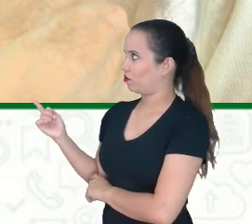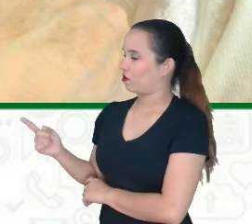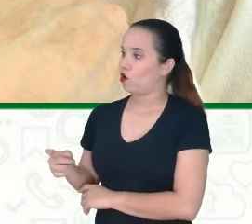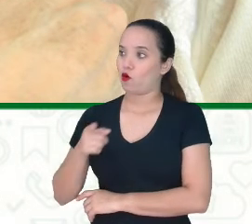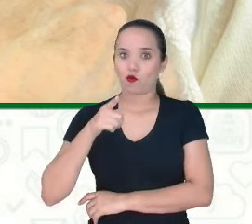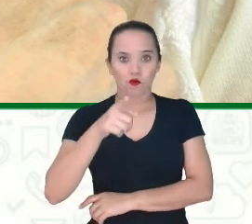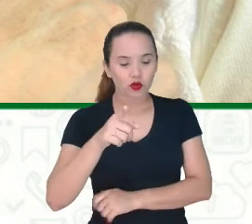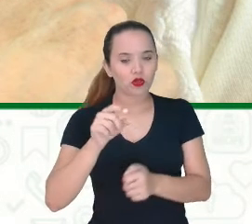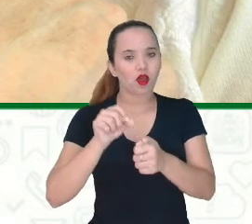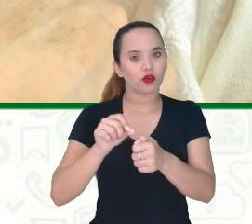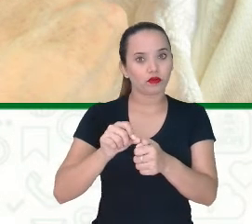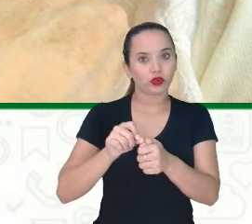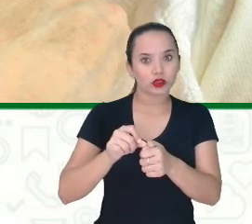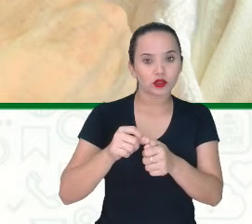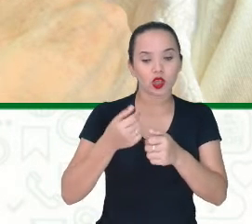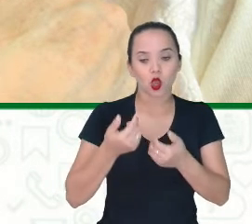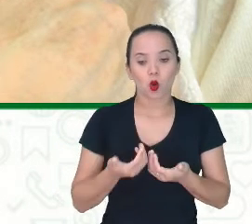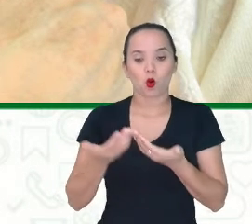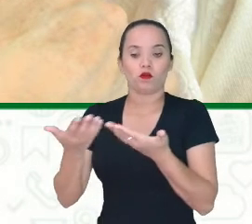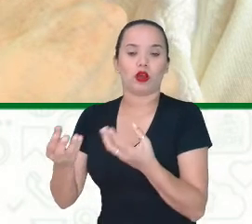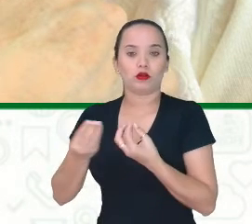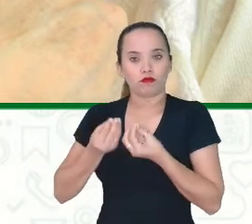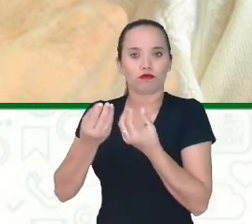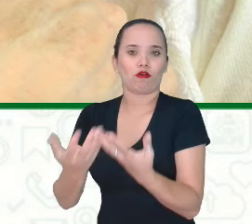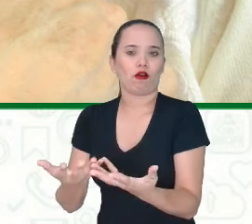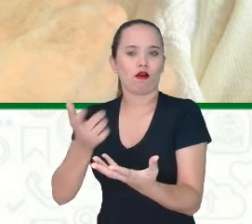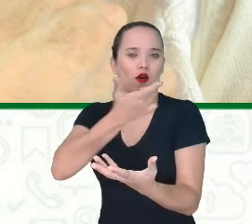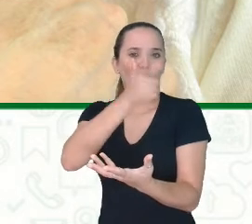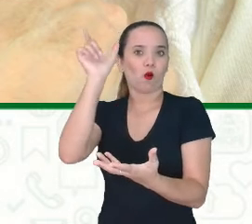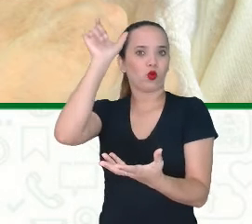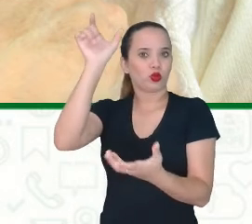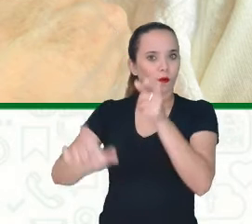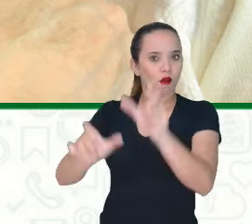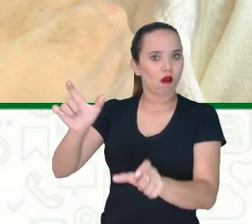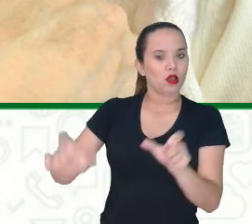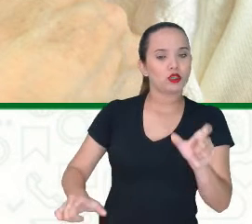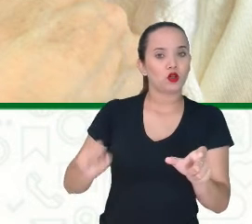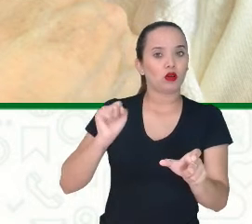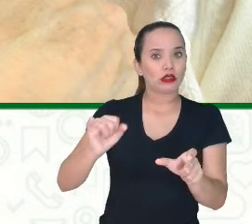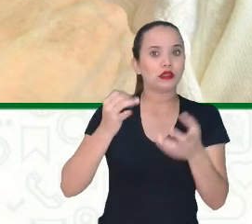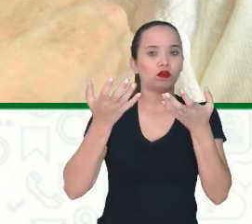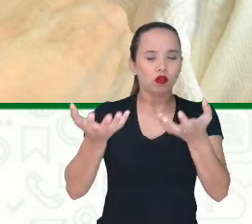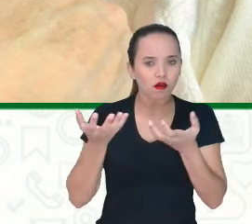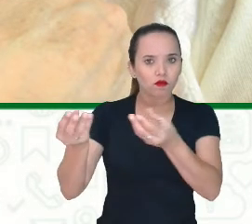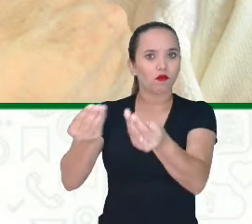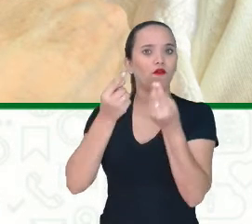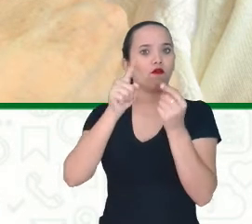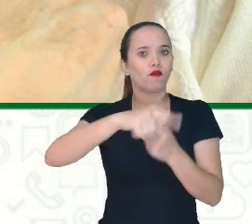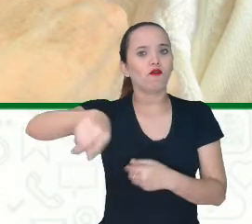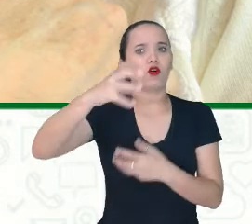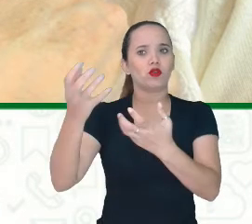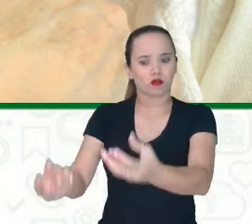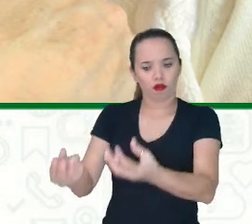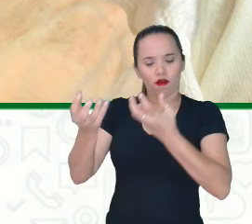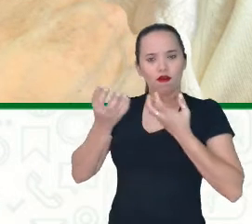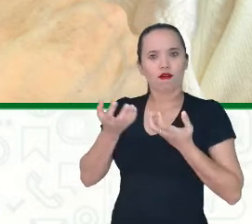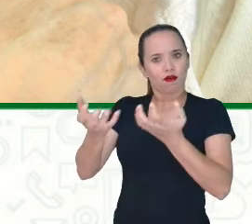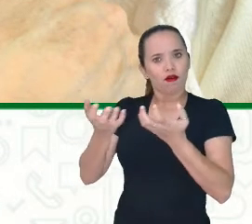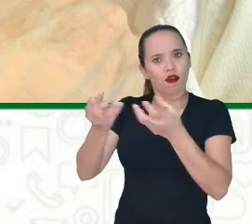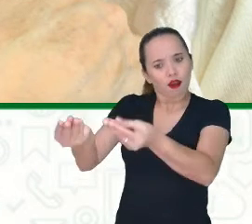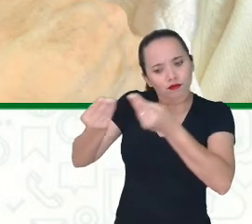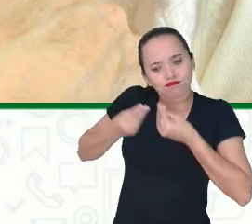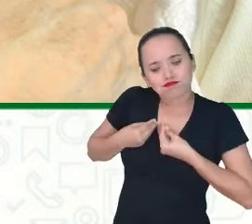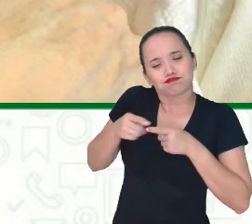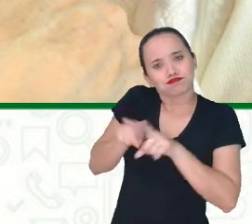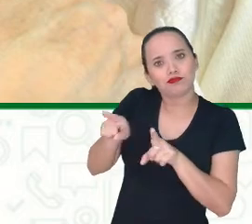gostaria Que os outros Fizessem Por você Então é bem comum A gente As